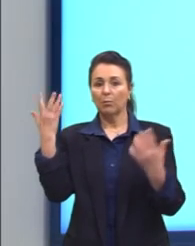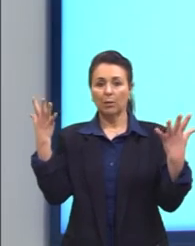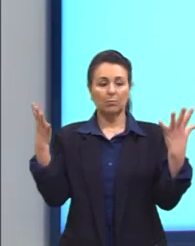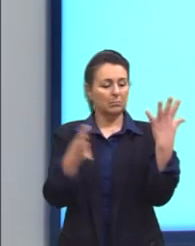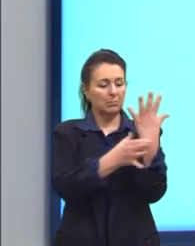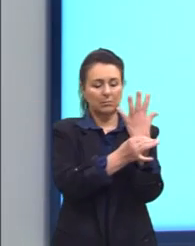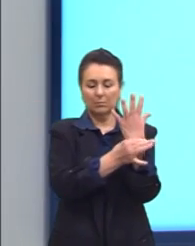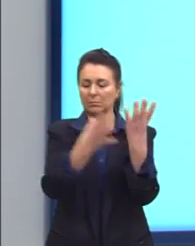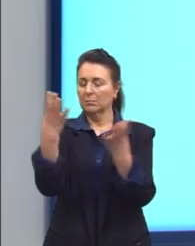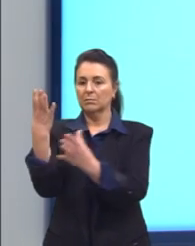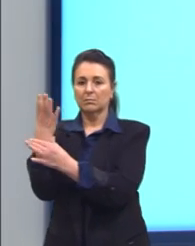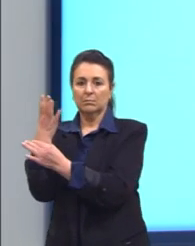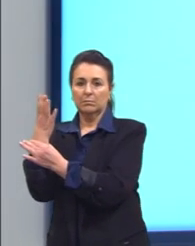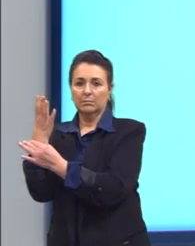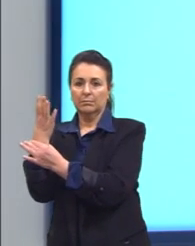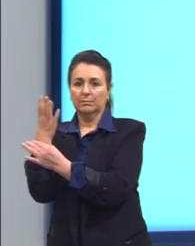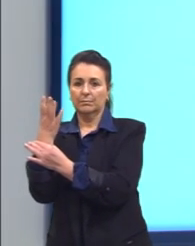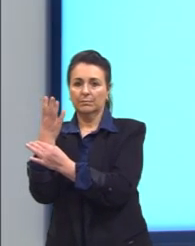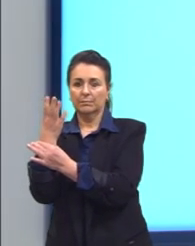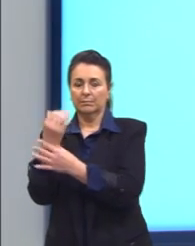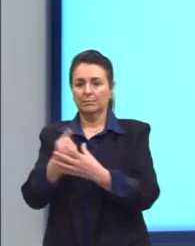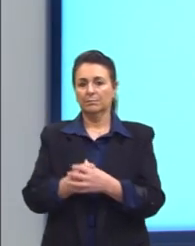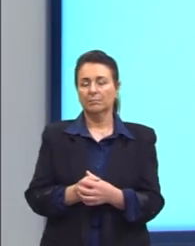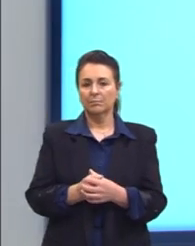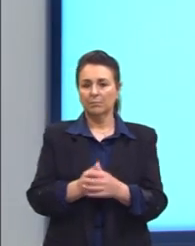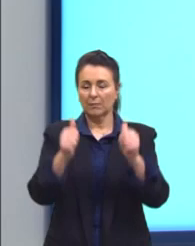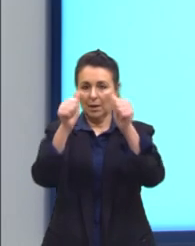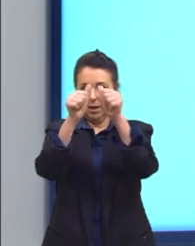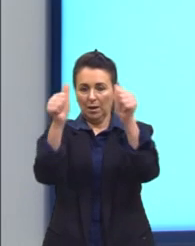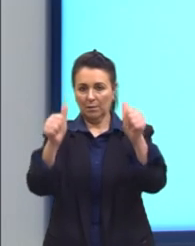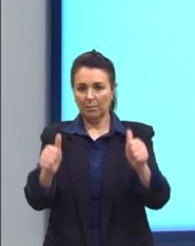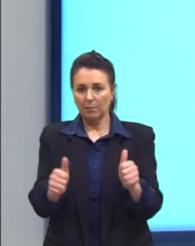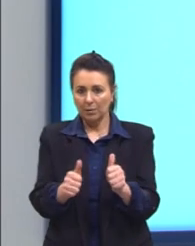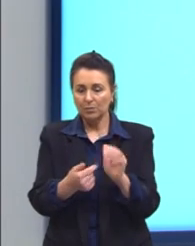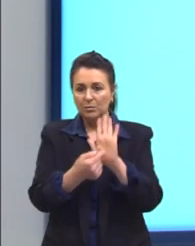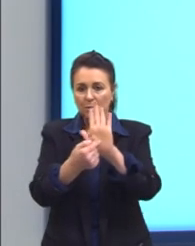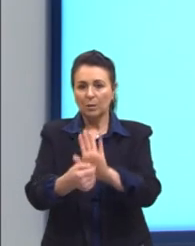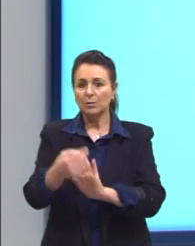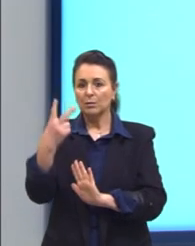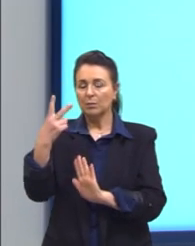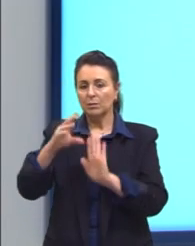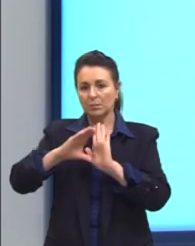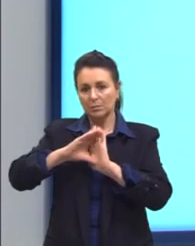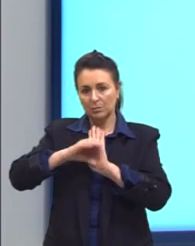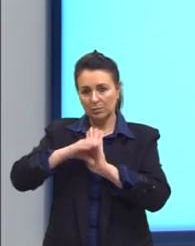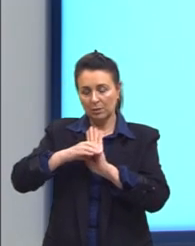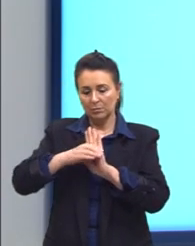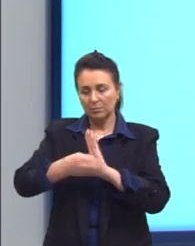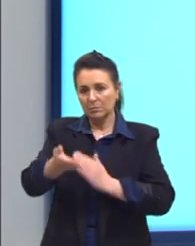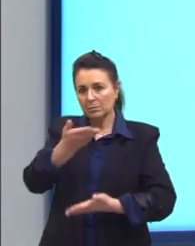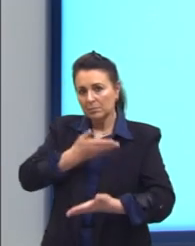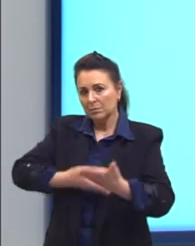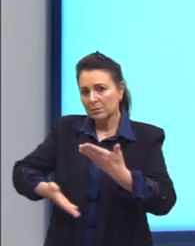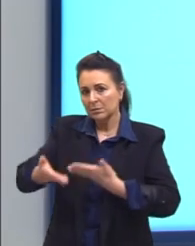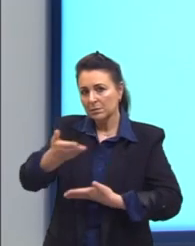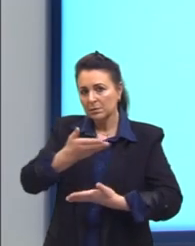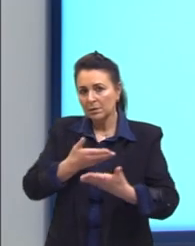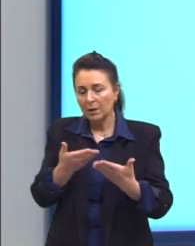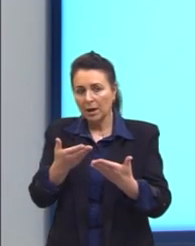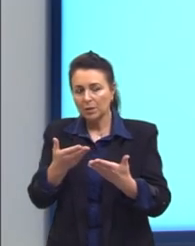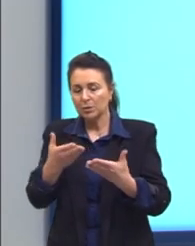corrente, uma mão acorrentada. A imagem unifica dois conceitos que interagem de forma bastante